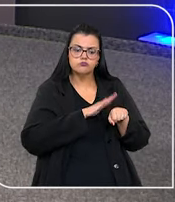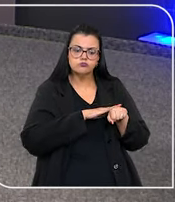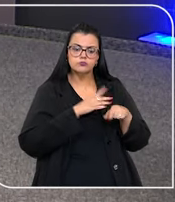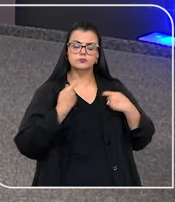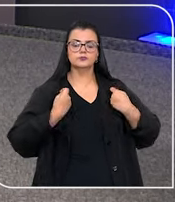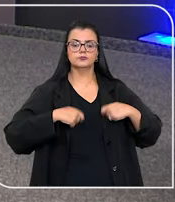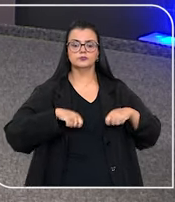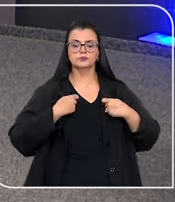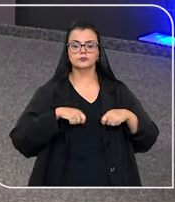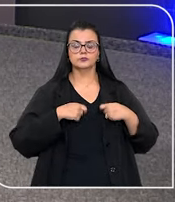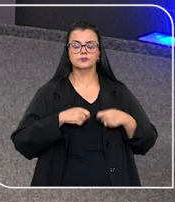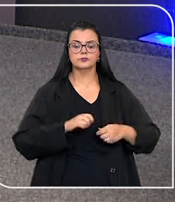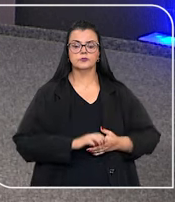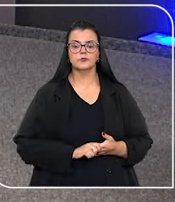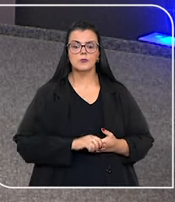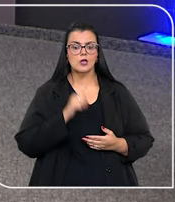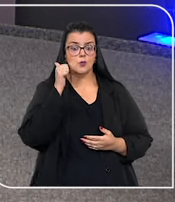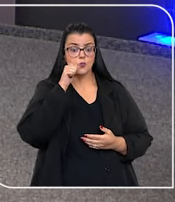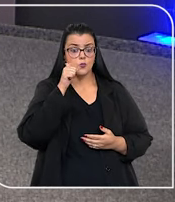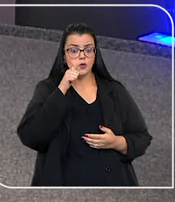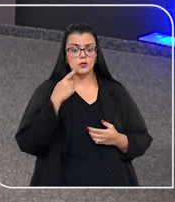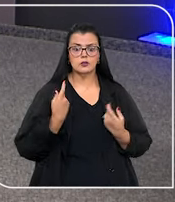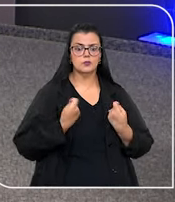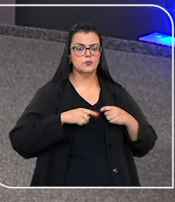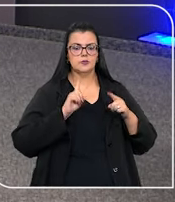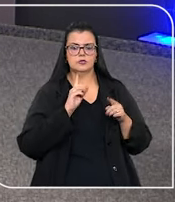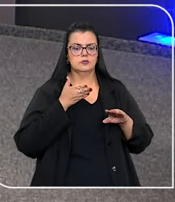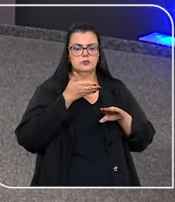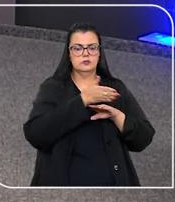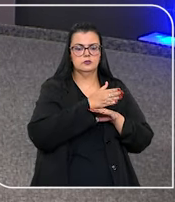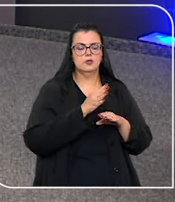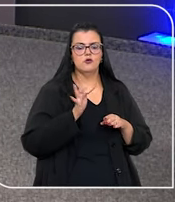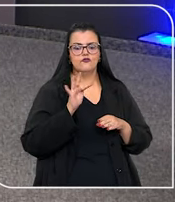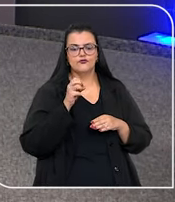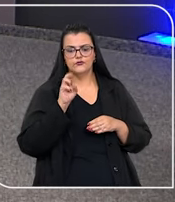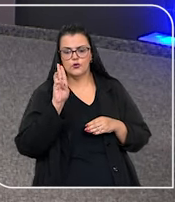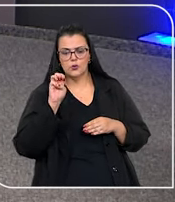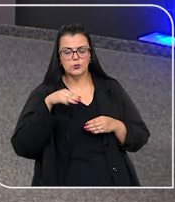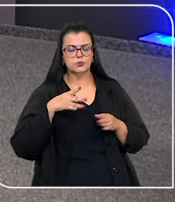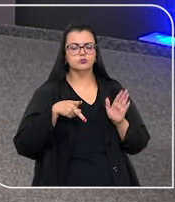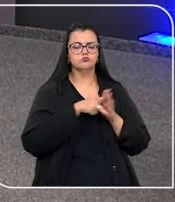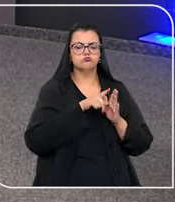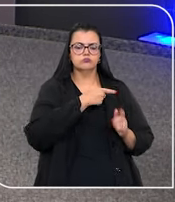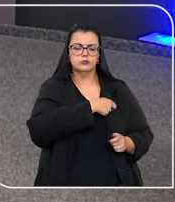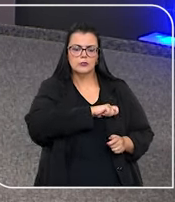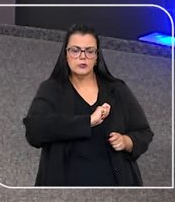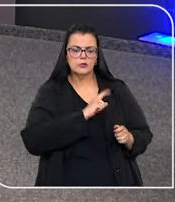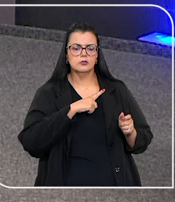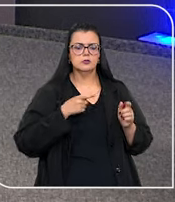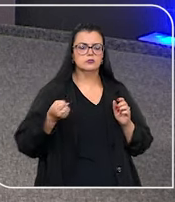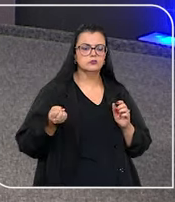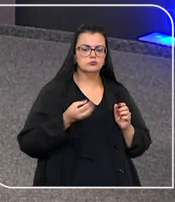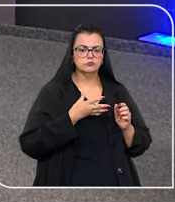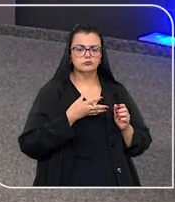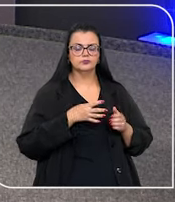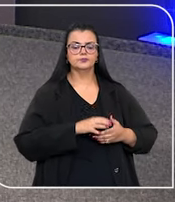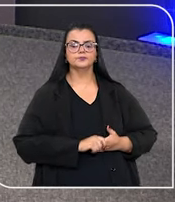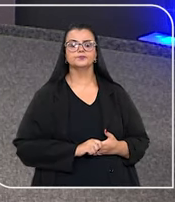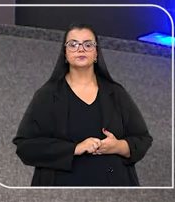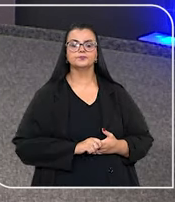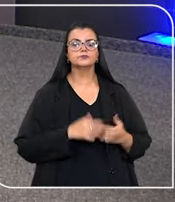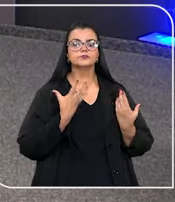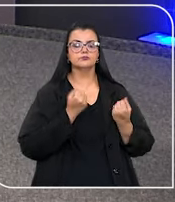tempo que for necessário, sem que a mulher precise ir ao fórum ou à delegacia pedir renovação.